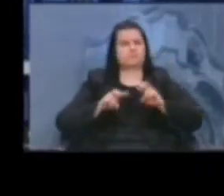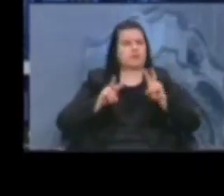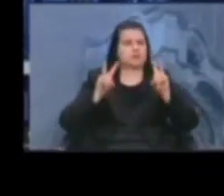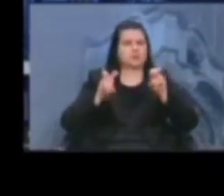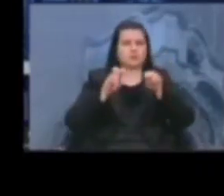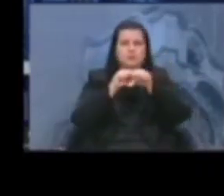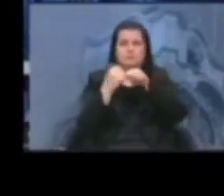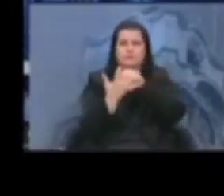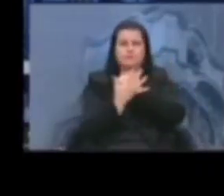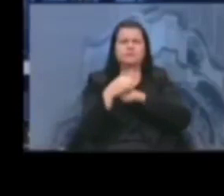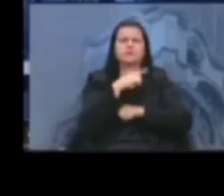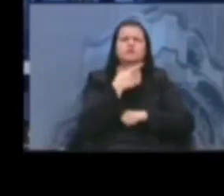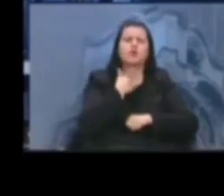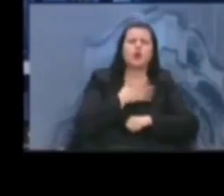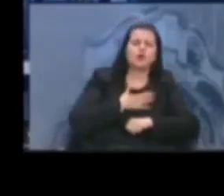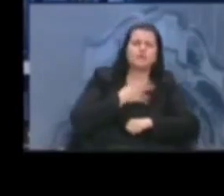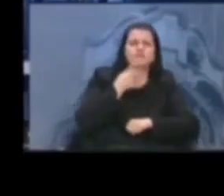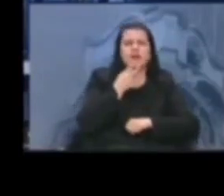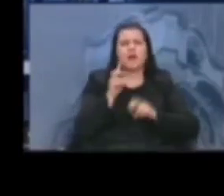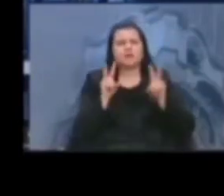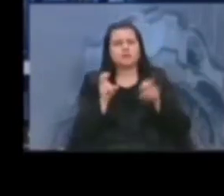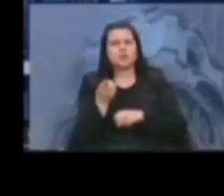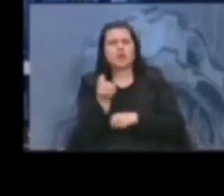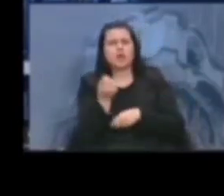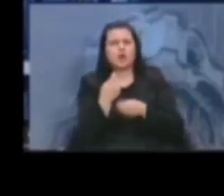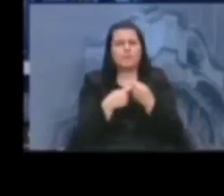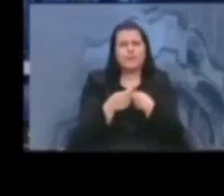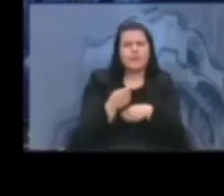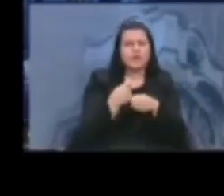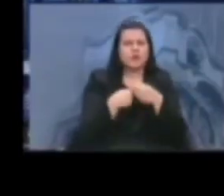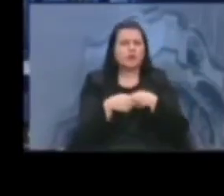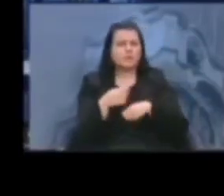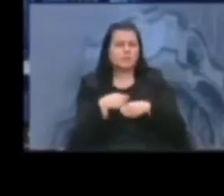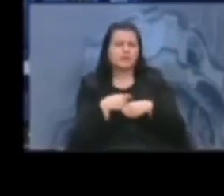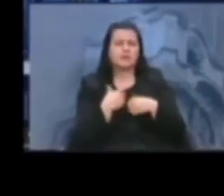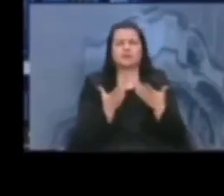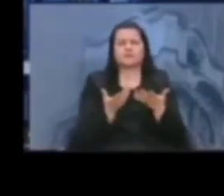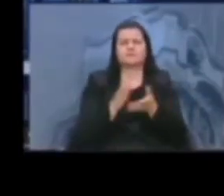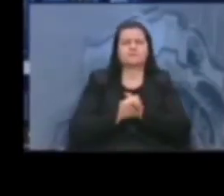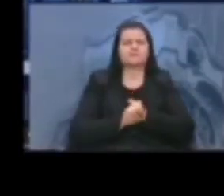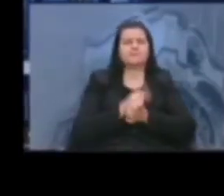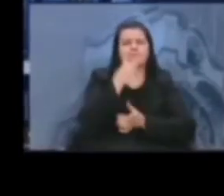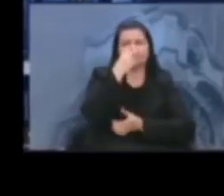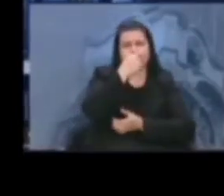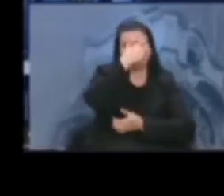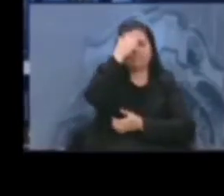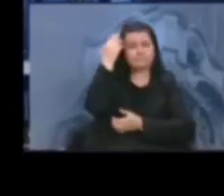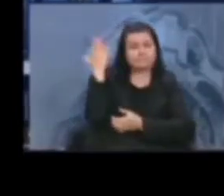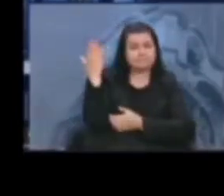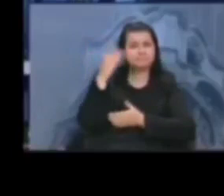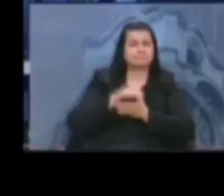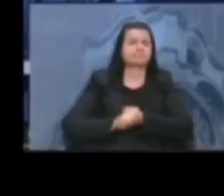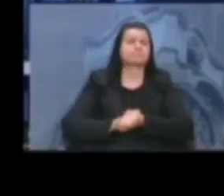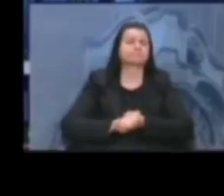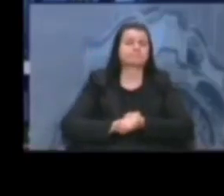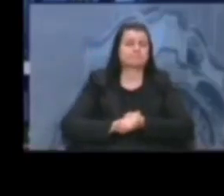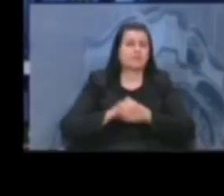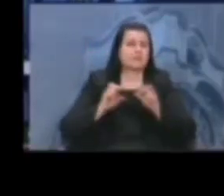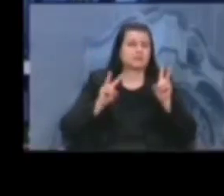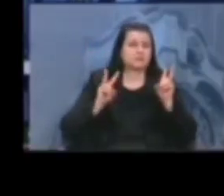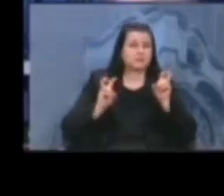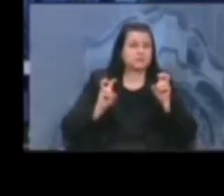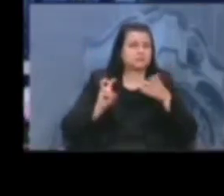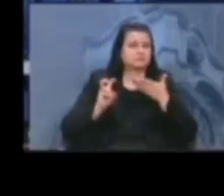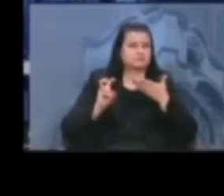que a gente gosta tanto de falar em economia, como trata a Prefeitura essa situação da ProSempa,